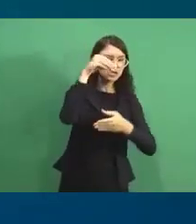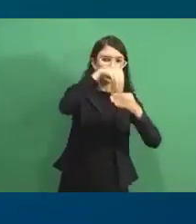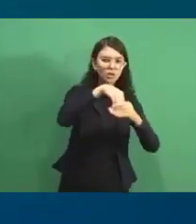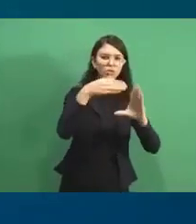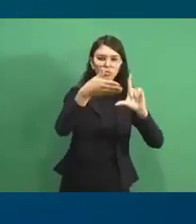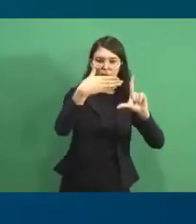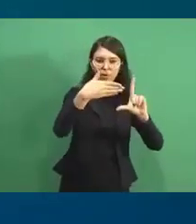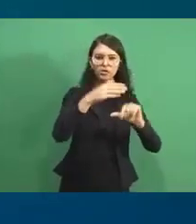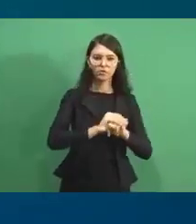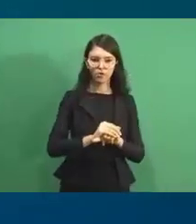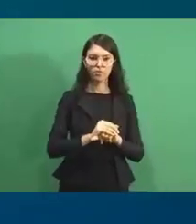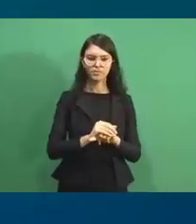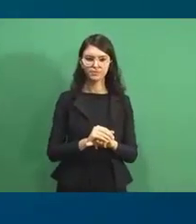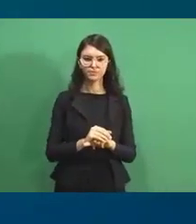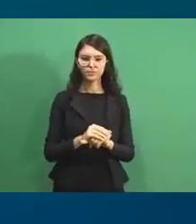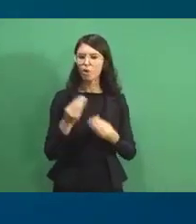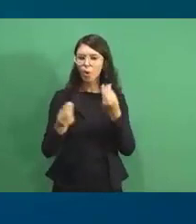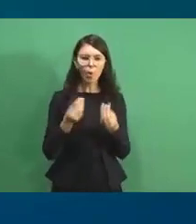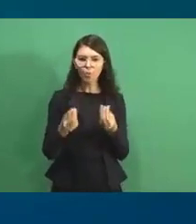Então, os clientes dos seus clientes.